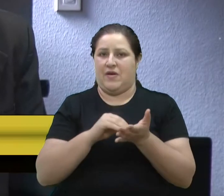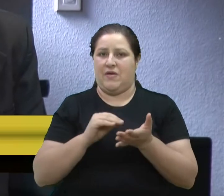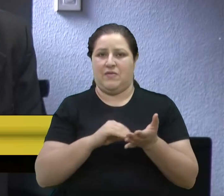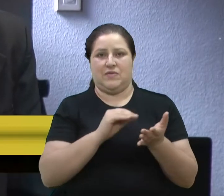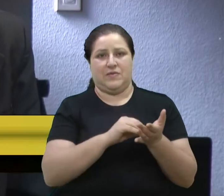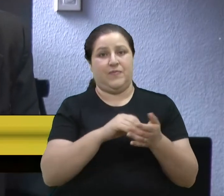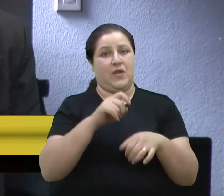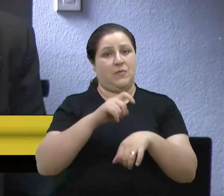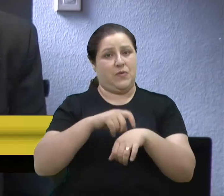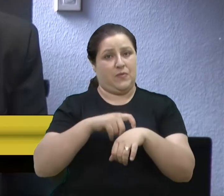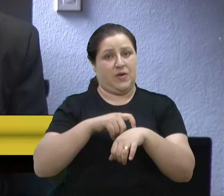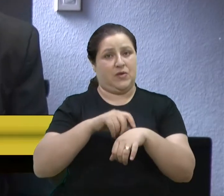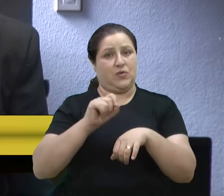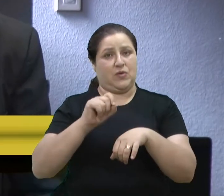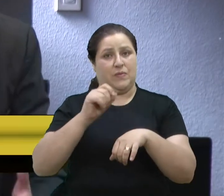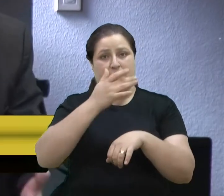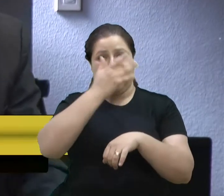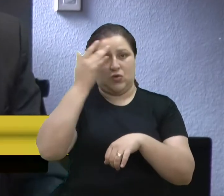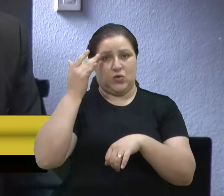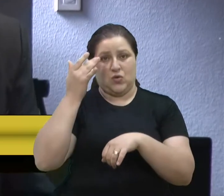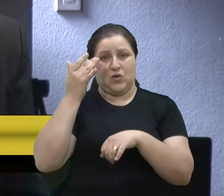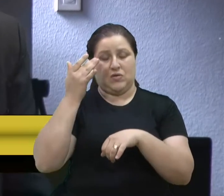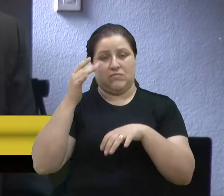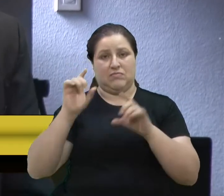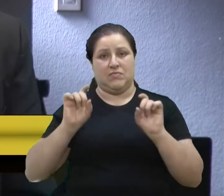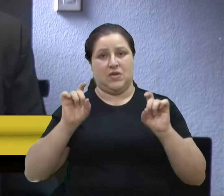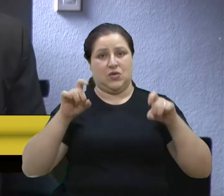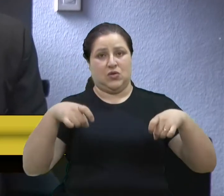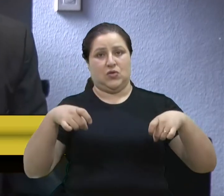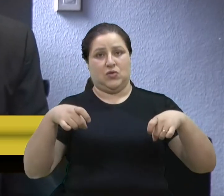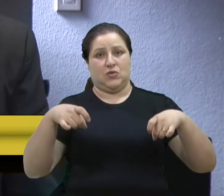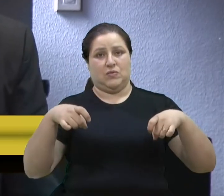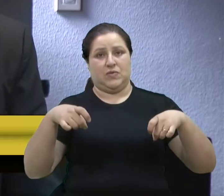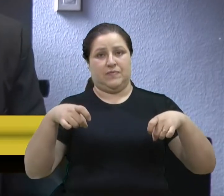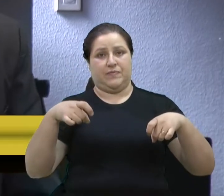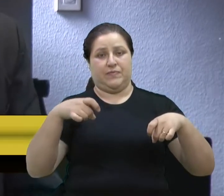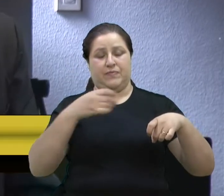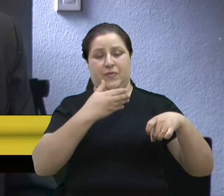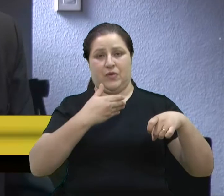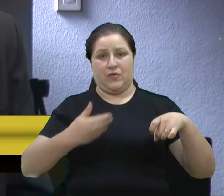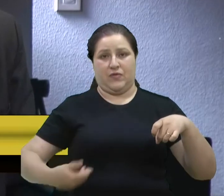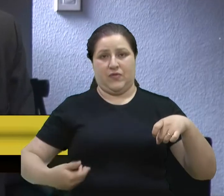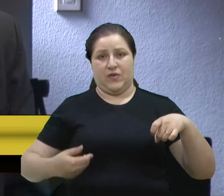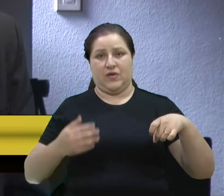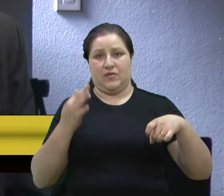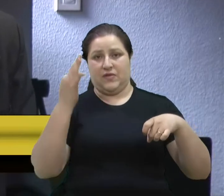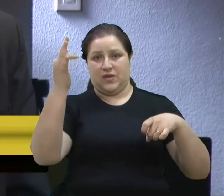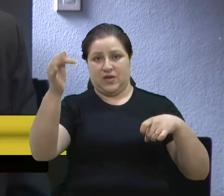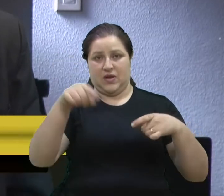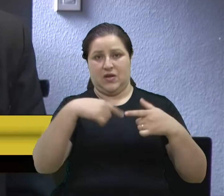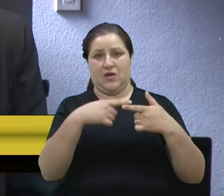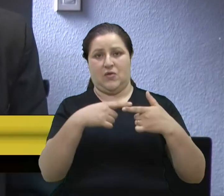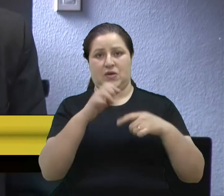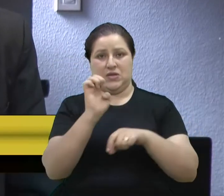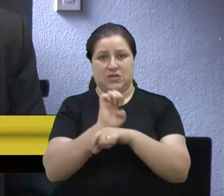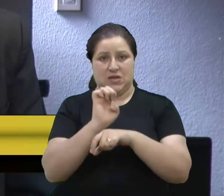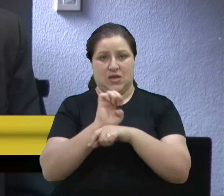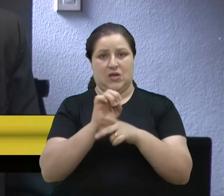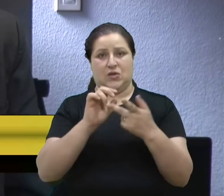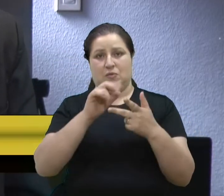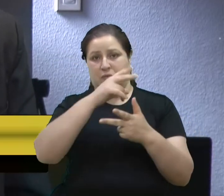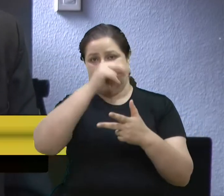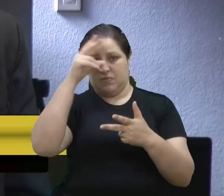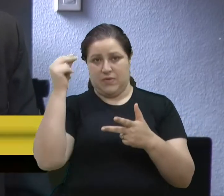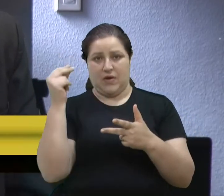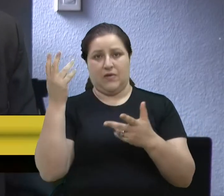a presidência da República, como um prefeito, como um vereador, como um deputado estadual ou federal, enfim,